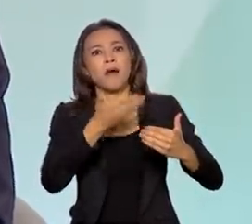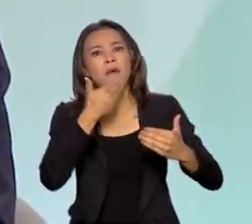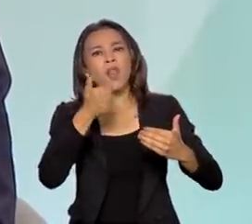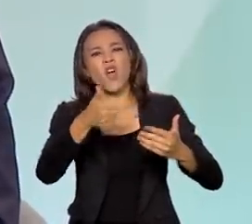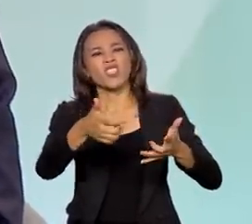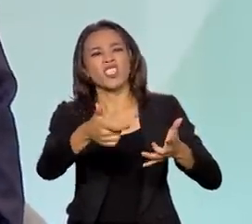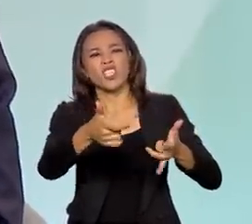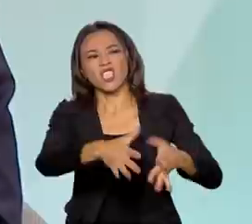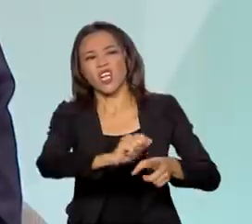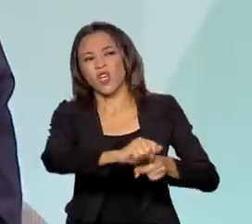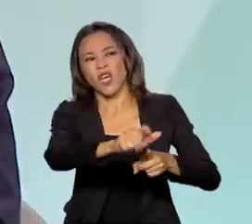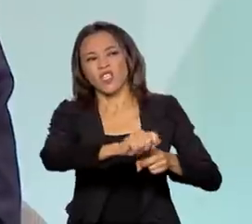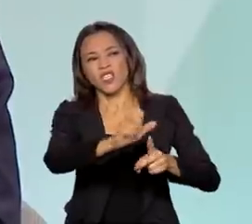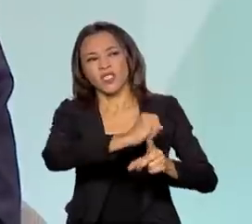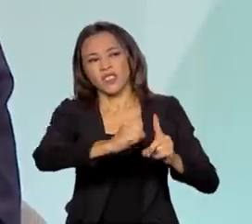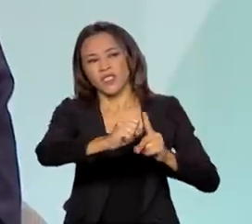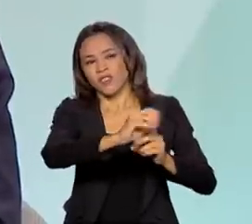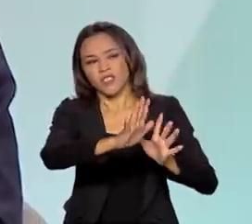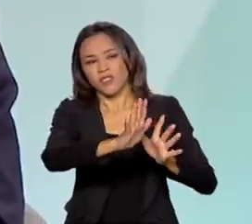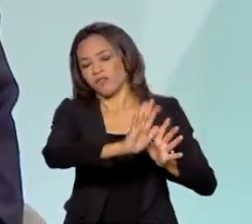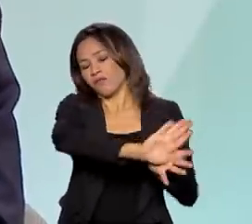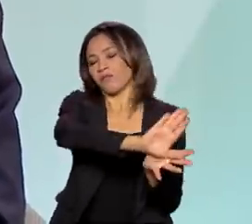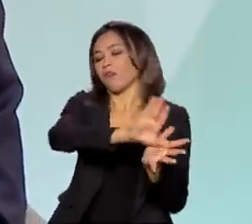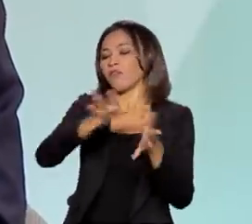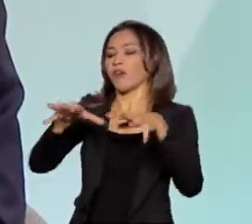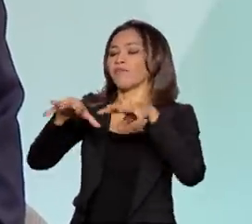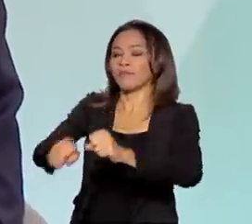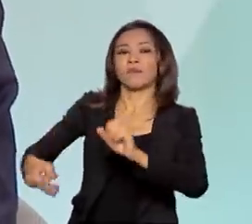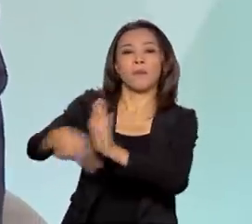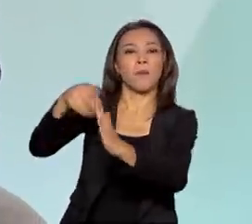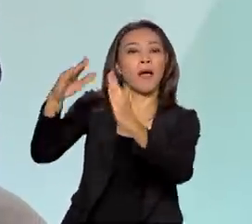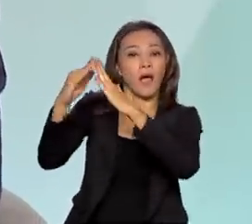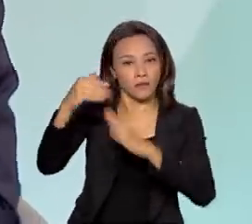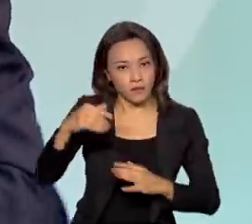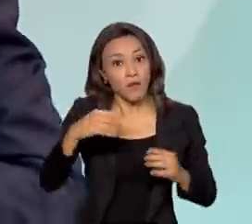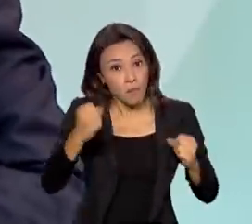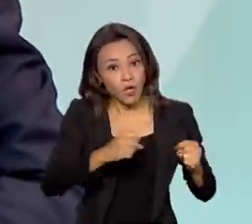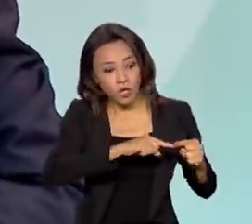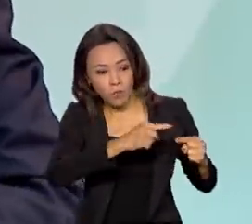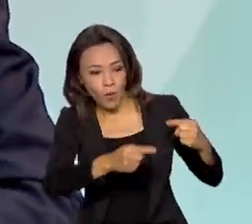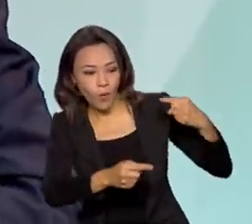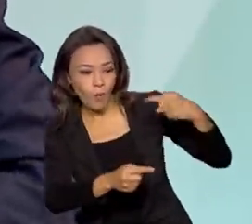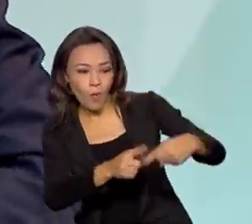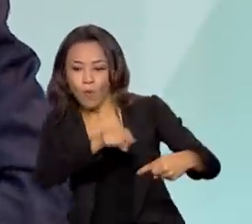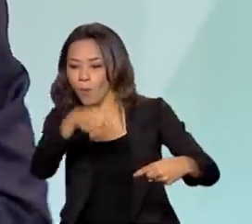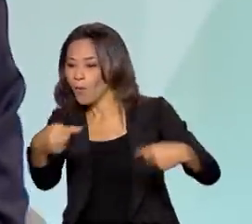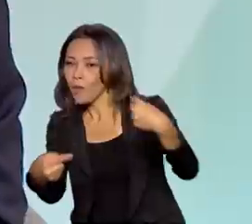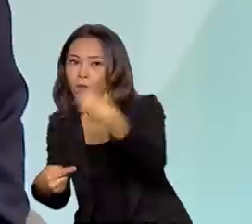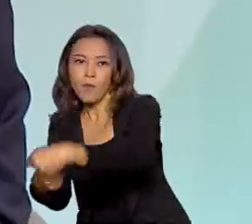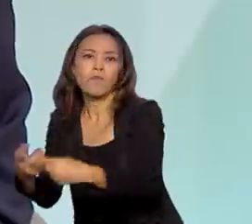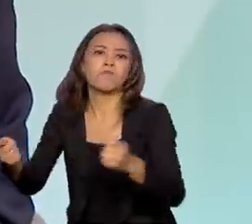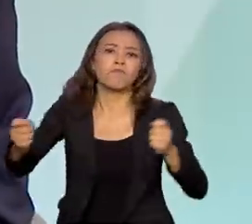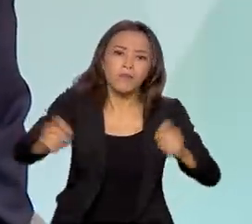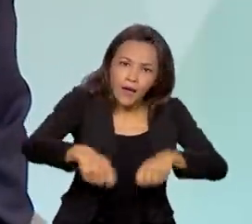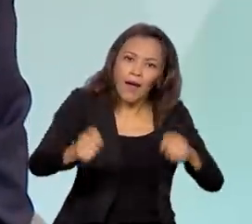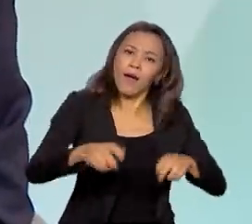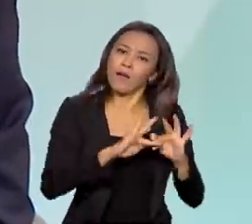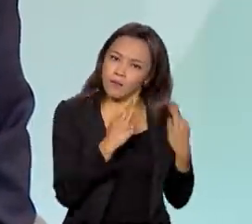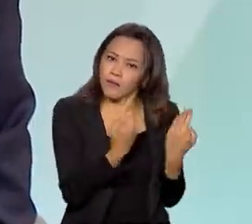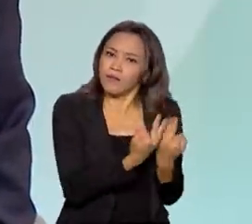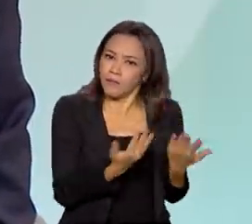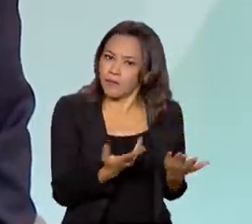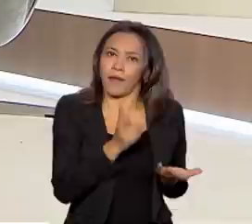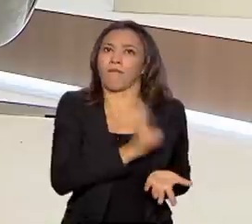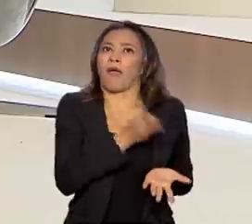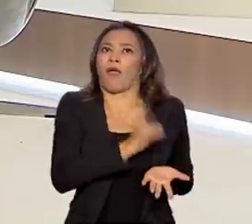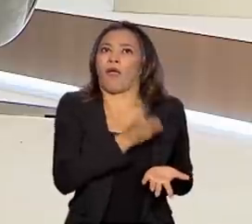situação. É assim que nós imaginamos. Nós não podemos imaginar que o total das famílias que hoje estão nessa condição permanecerão assim